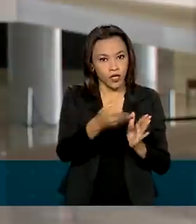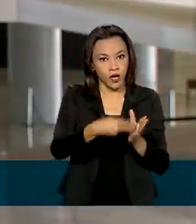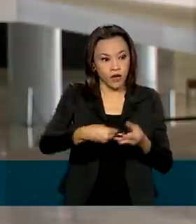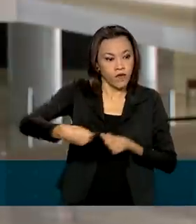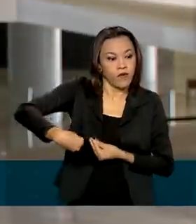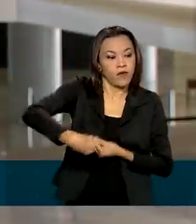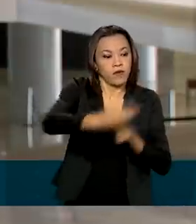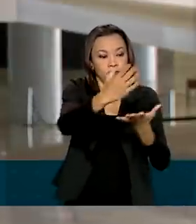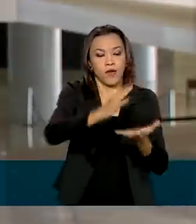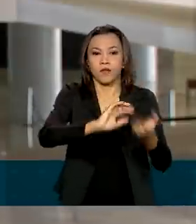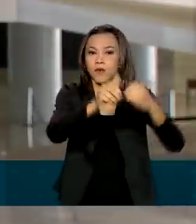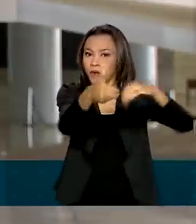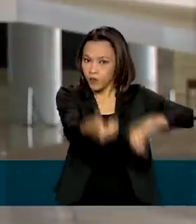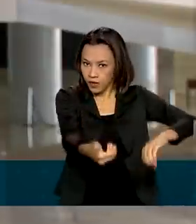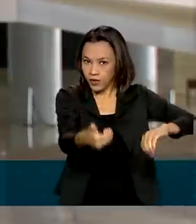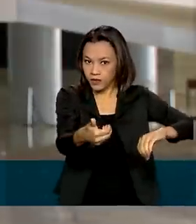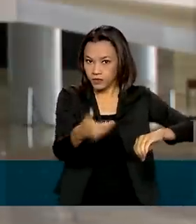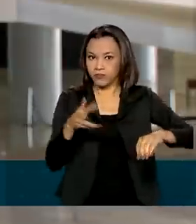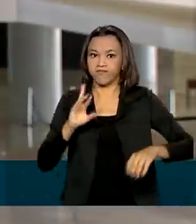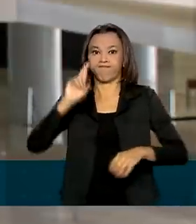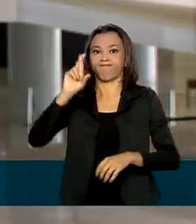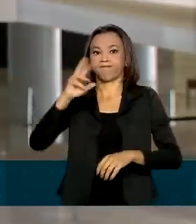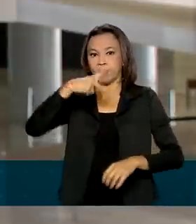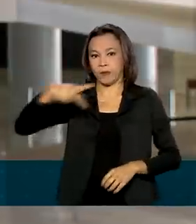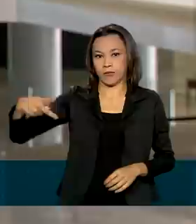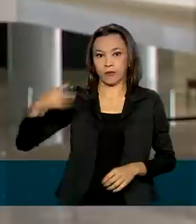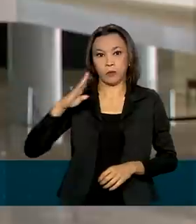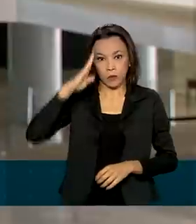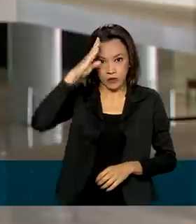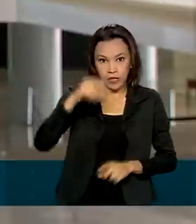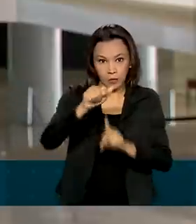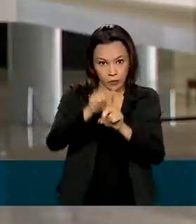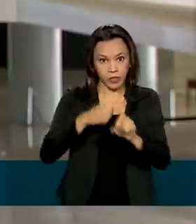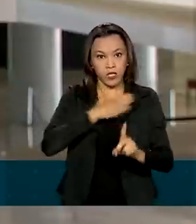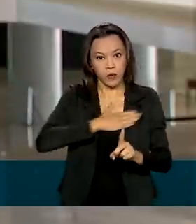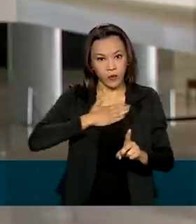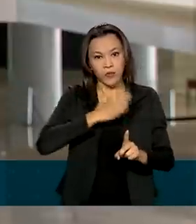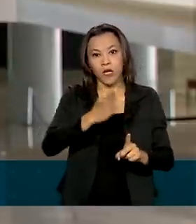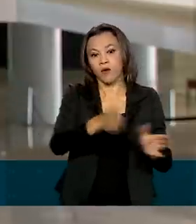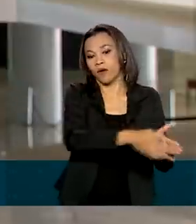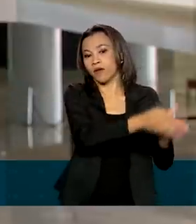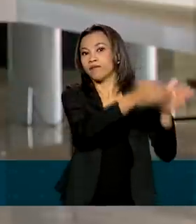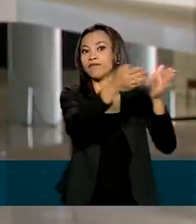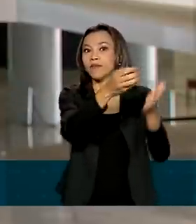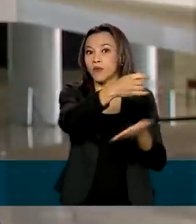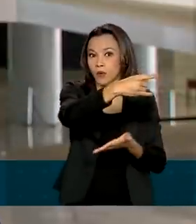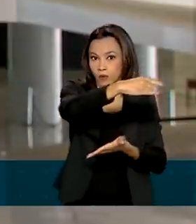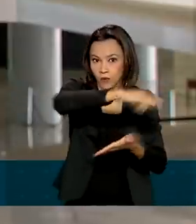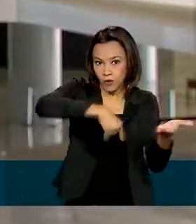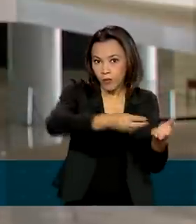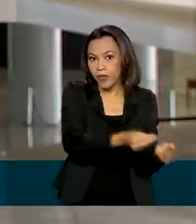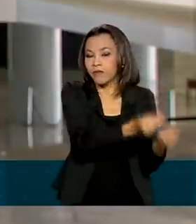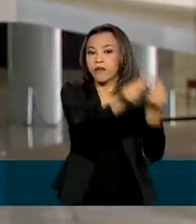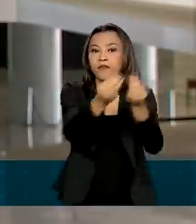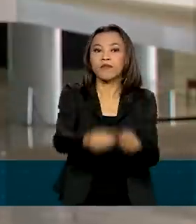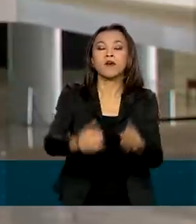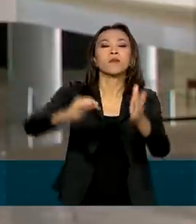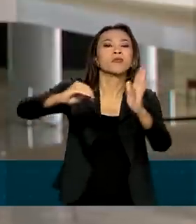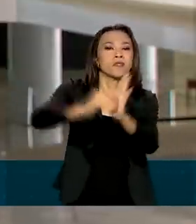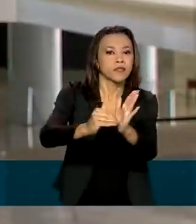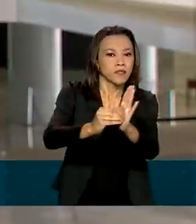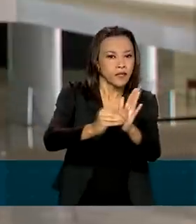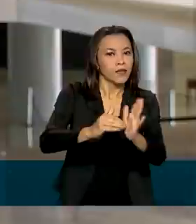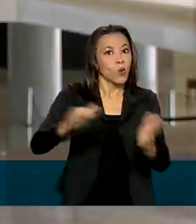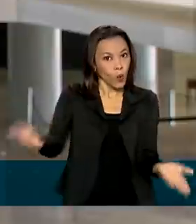Congresso Nacional pelo presidente Jair Bolsonaro em agosto deste ano segue para o Senado e a expectativa é de que ela seja votada